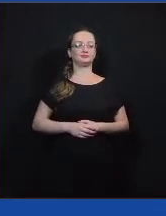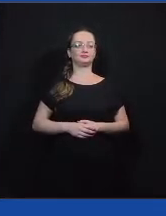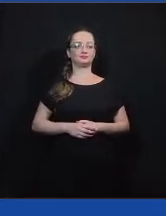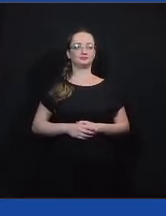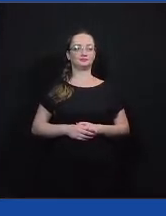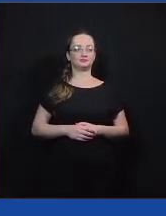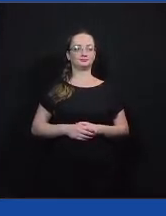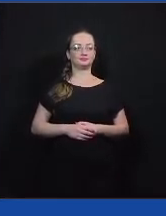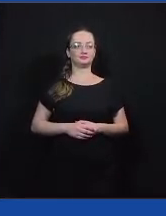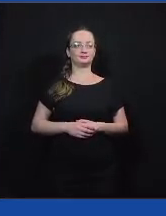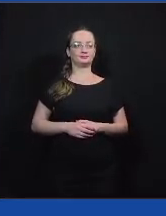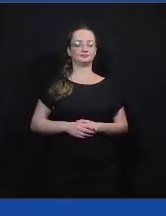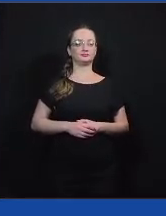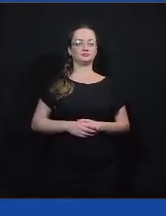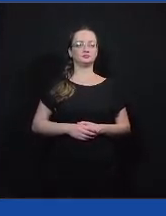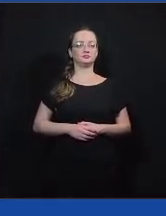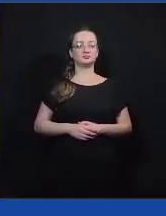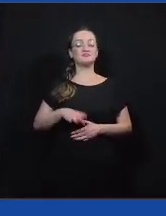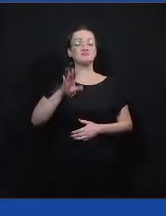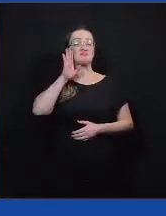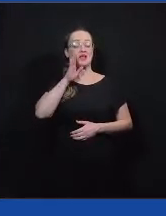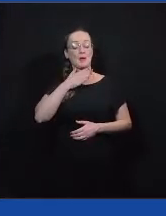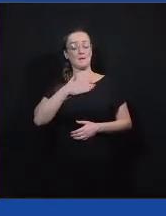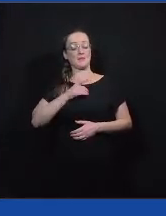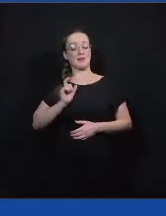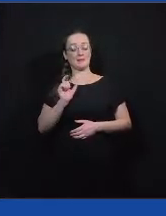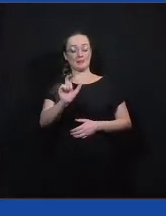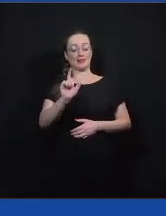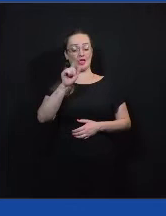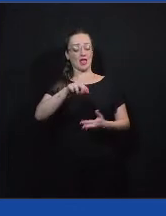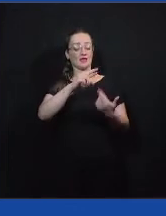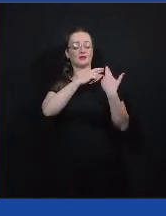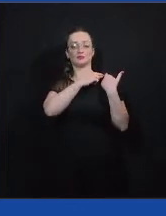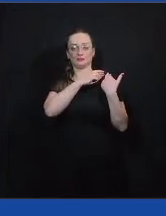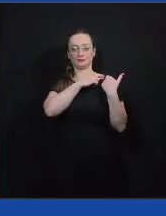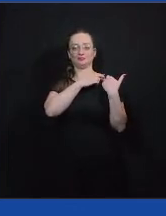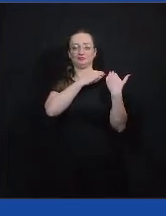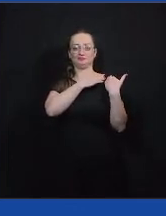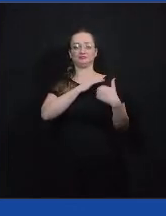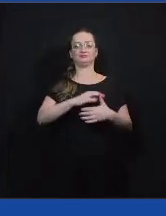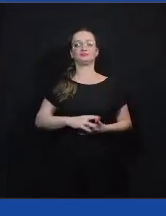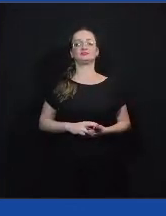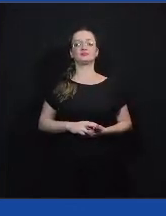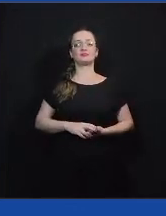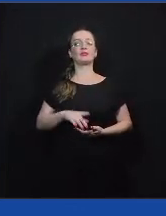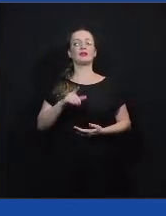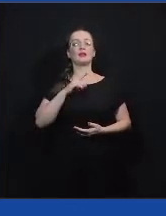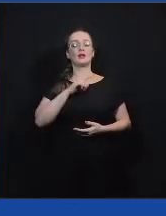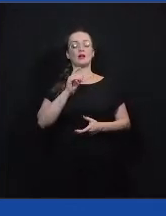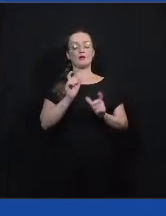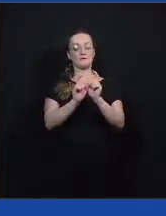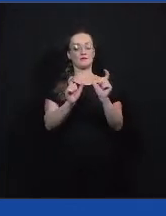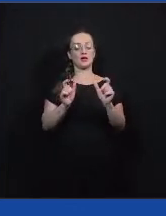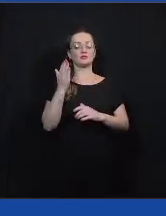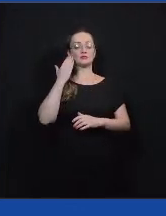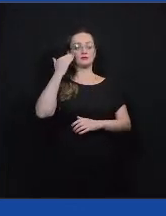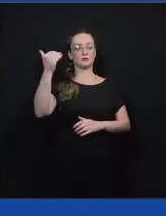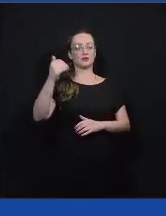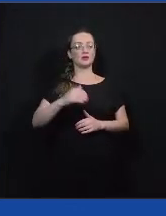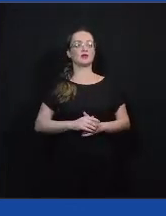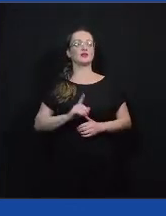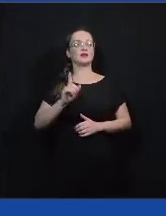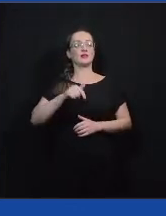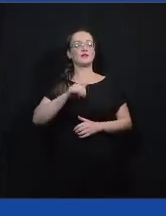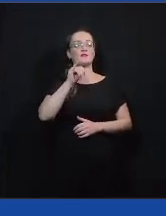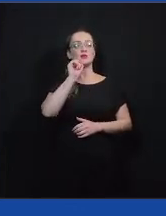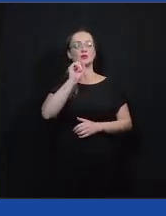Legal, Gaby. E eu vou falar a minha palavra, que é responsabilidade. Tem uma frase famosa da Hannah Arendt, que fala